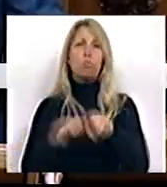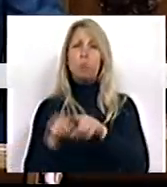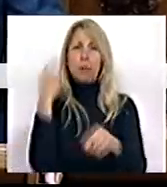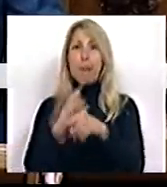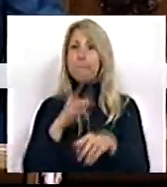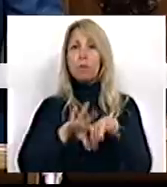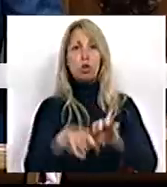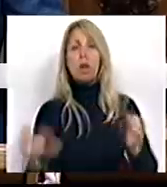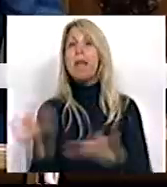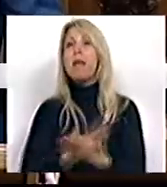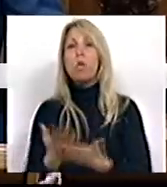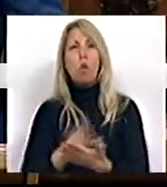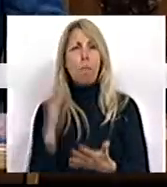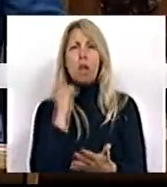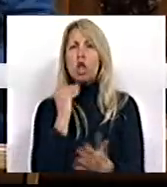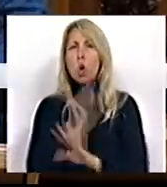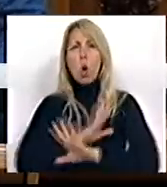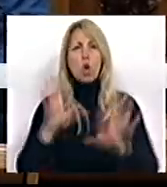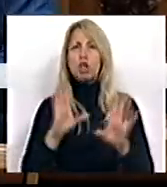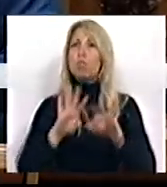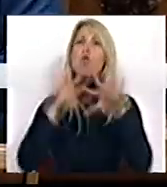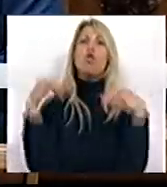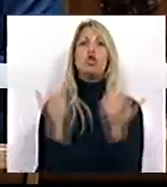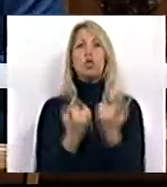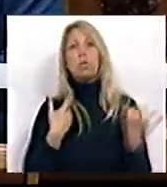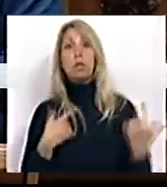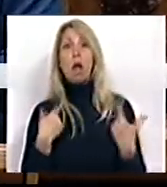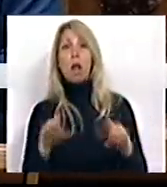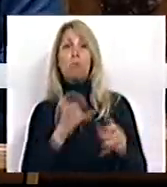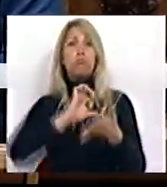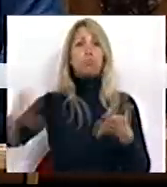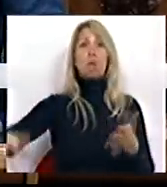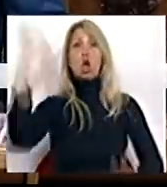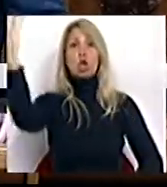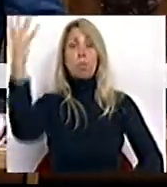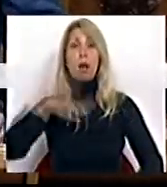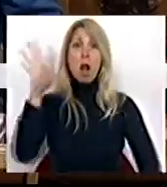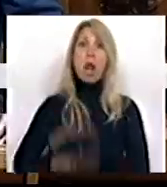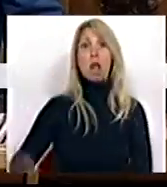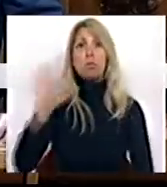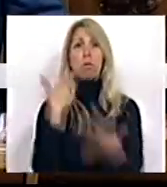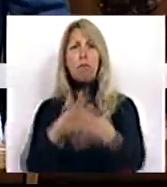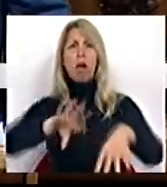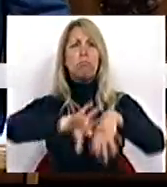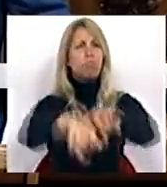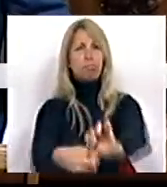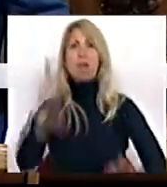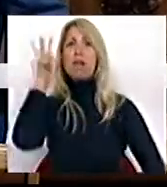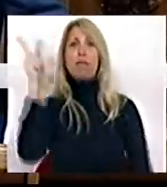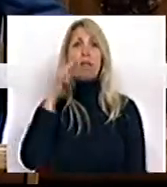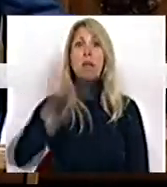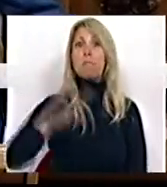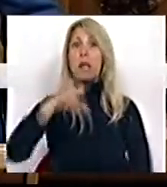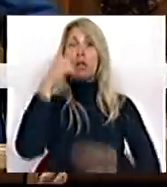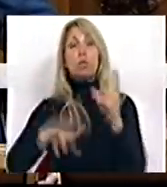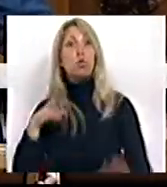de destruição económica, terrorismo social e abdicação da soberania nacional com que tem destruído as vidas de milhares de portugueses nos